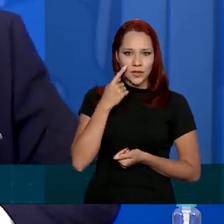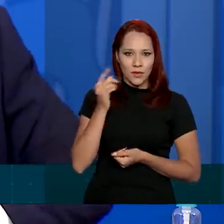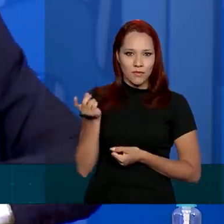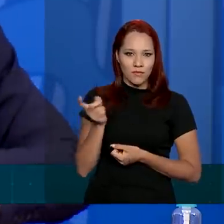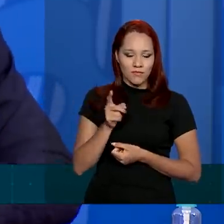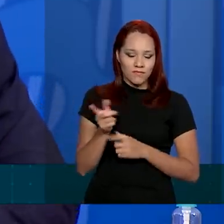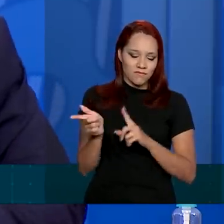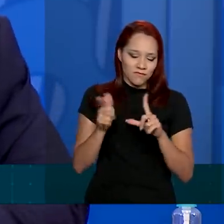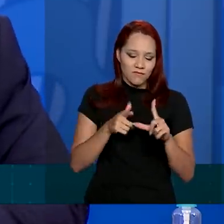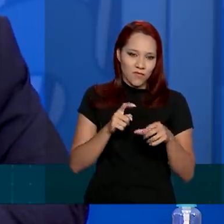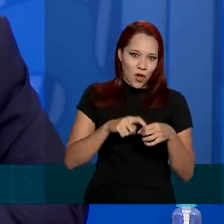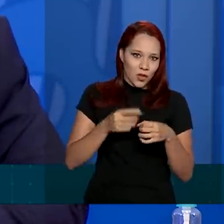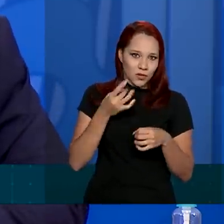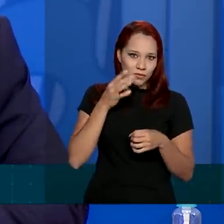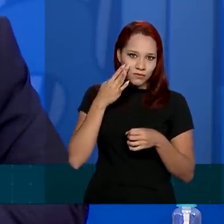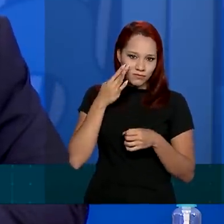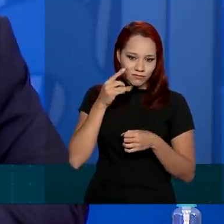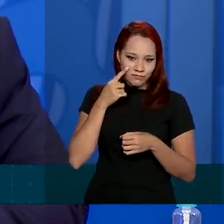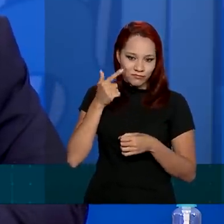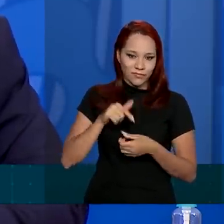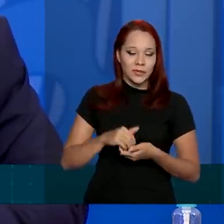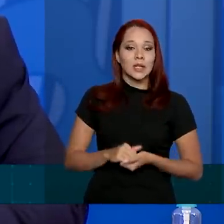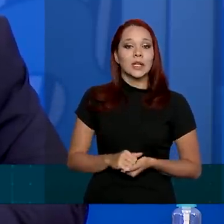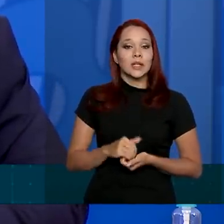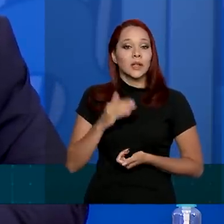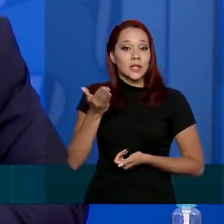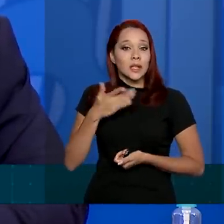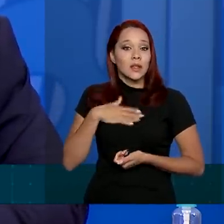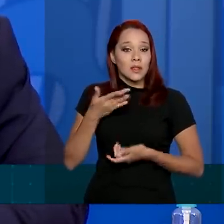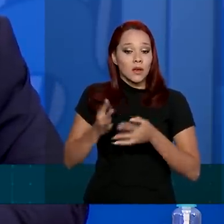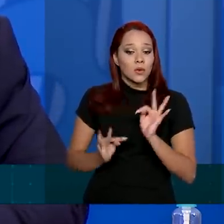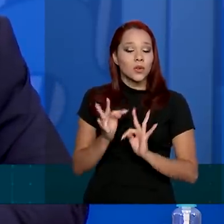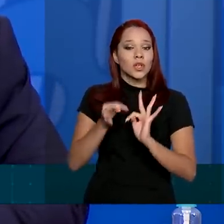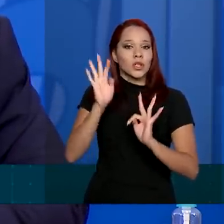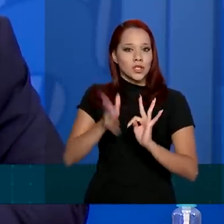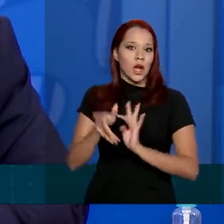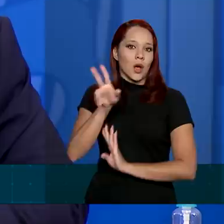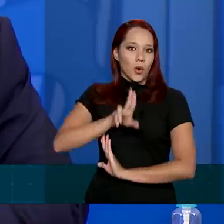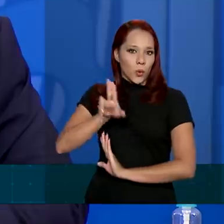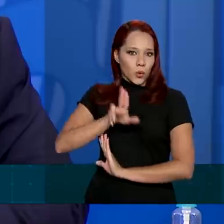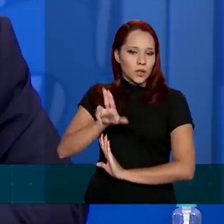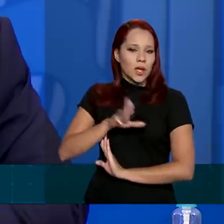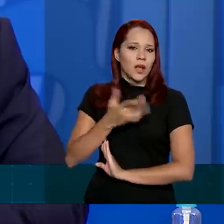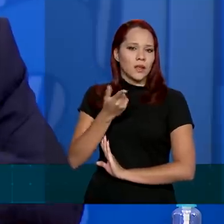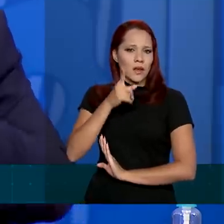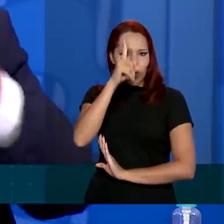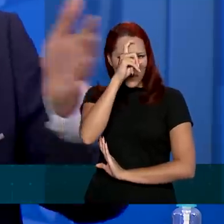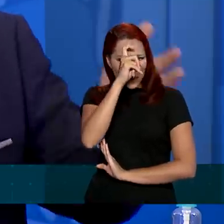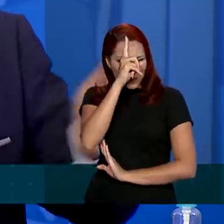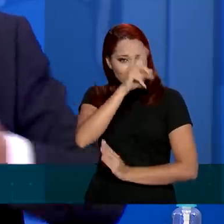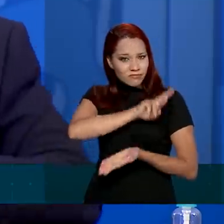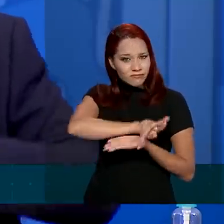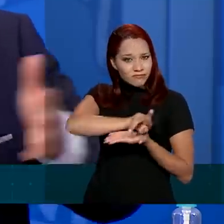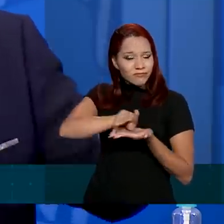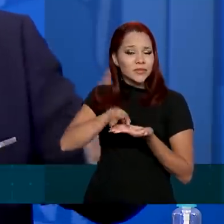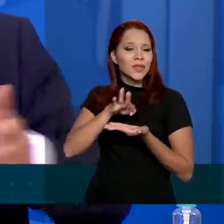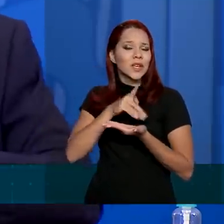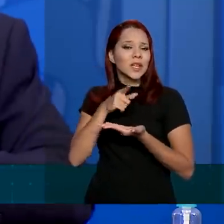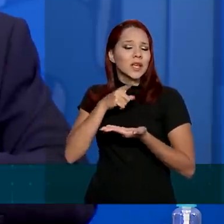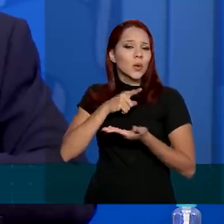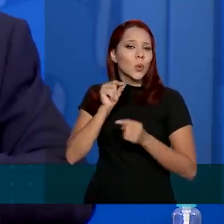lá. Então, isso é uma inteligência artificial, já está sendo utilizada em hospitais, que ela acompanha